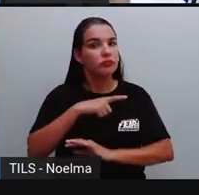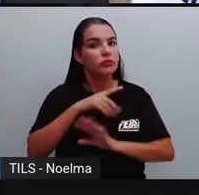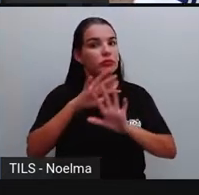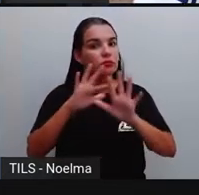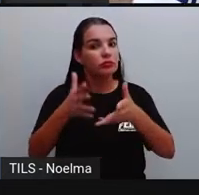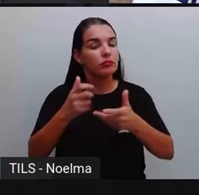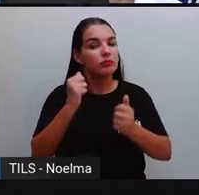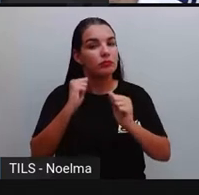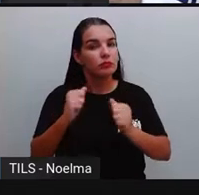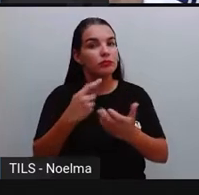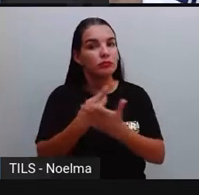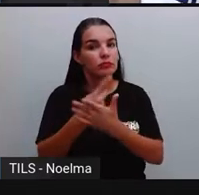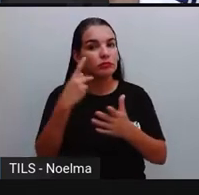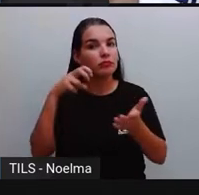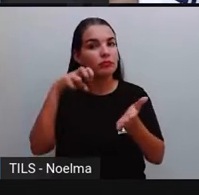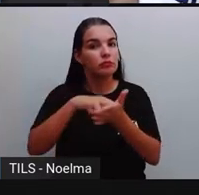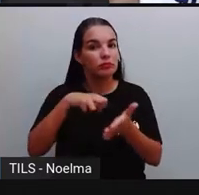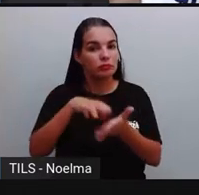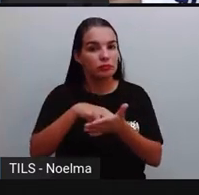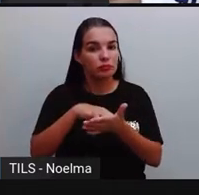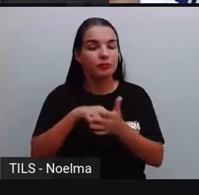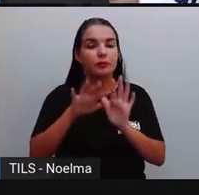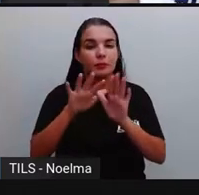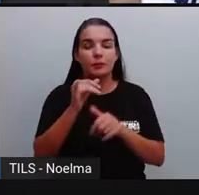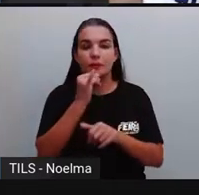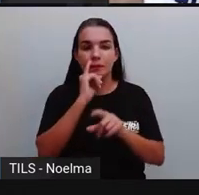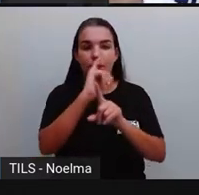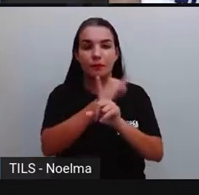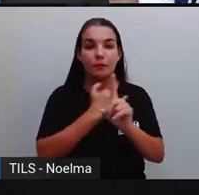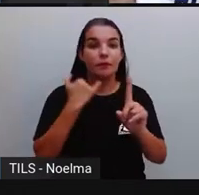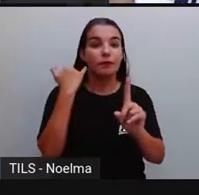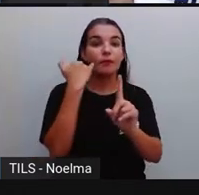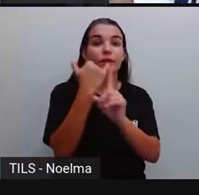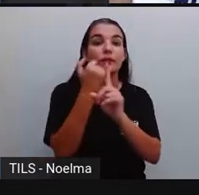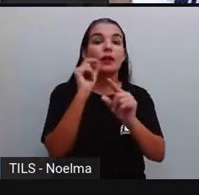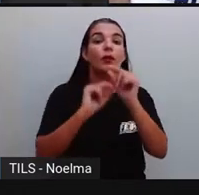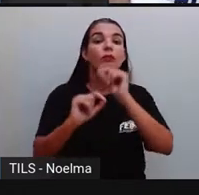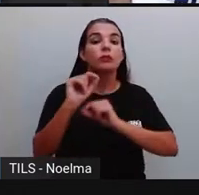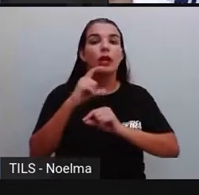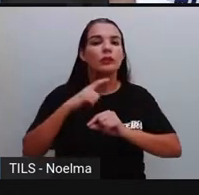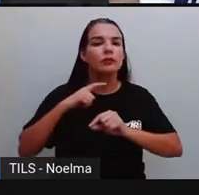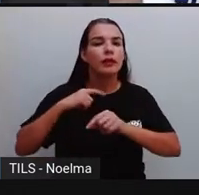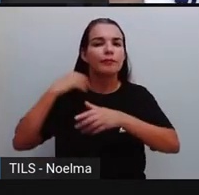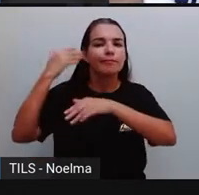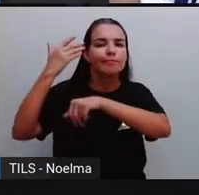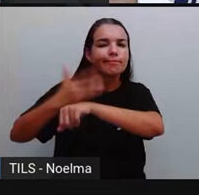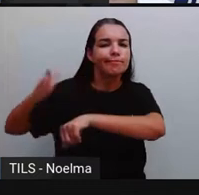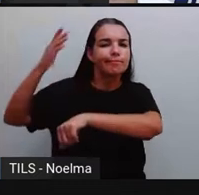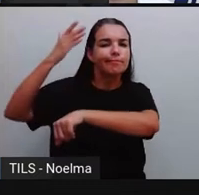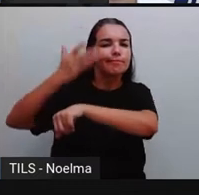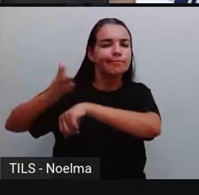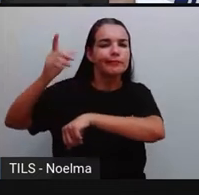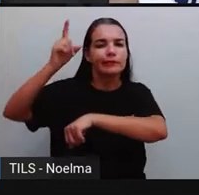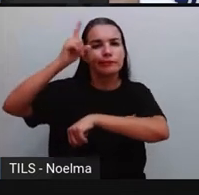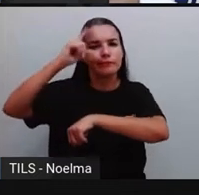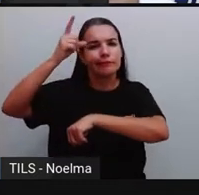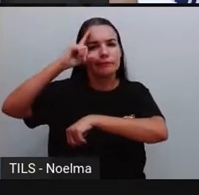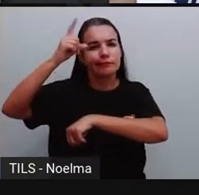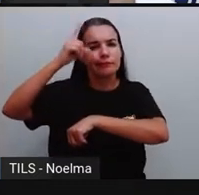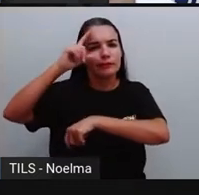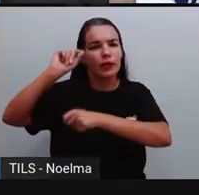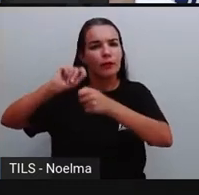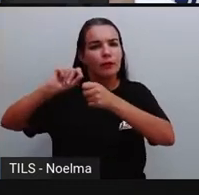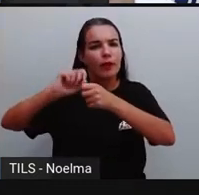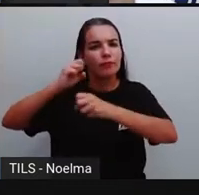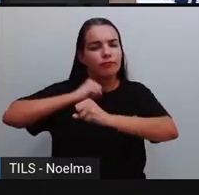brasileira, tá? Então, o bullying é uma prática sistemática e repetitiva de atos de violência